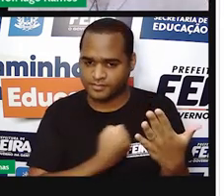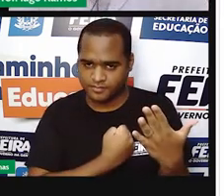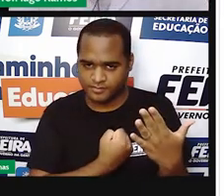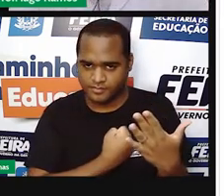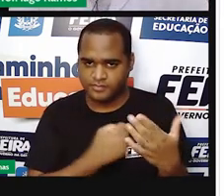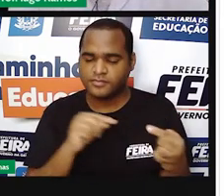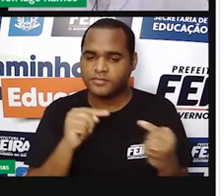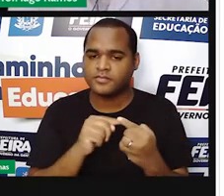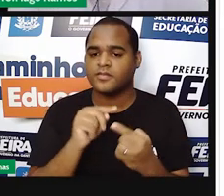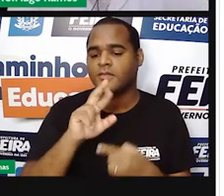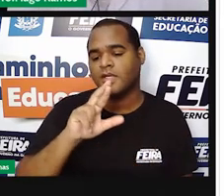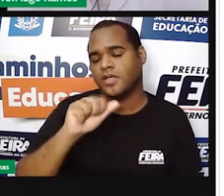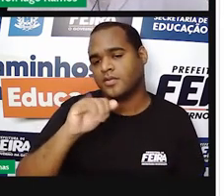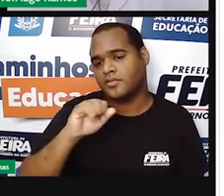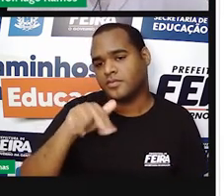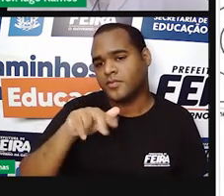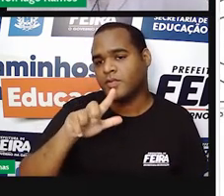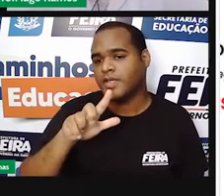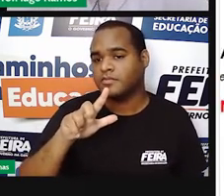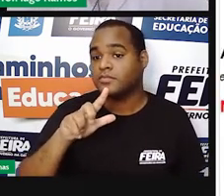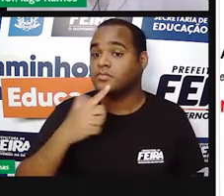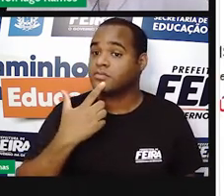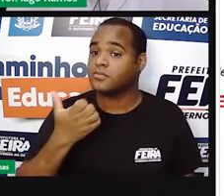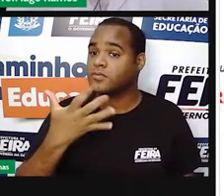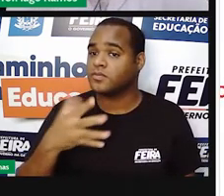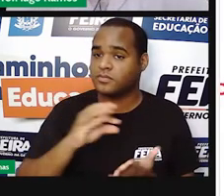só falta agora um tipo.